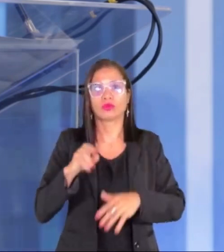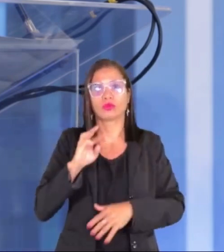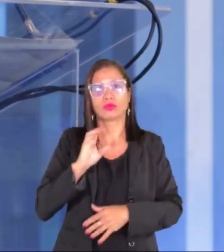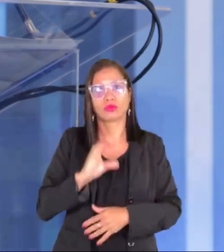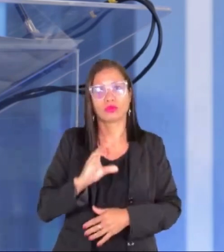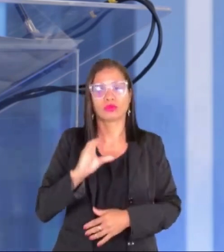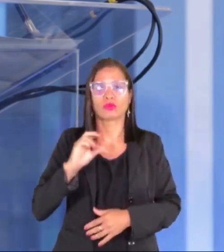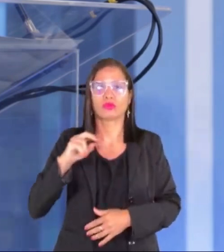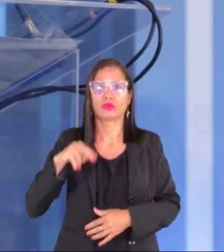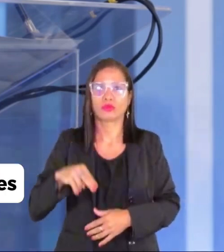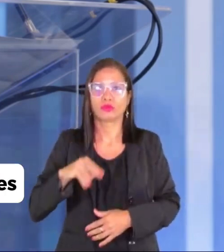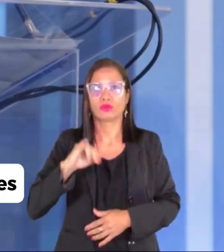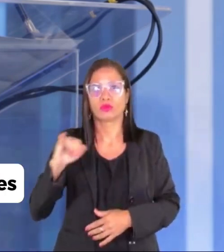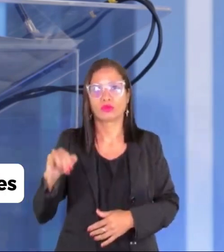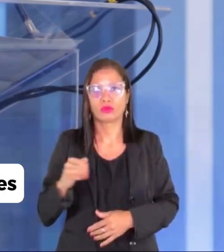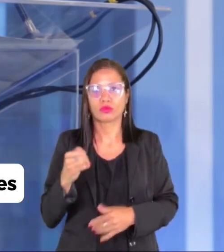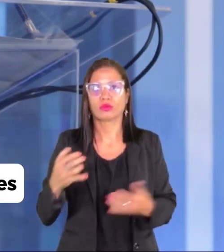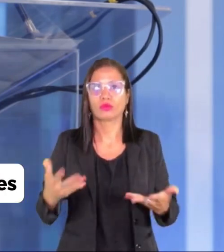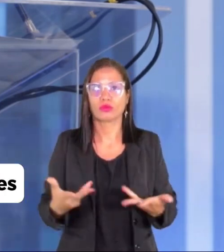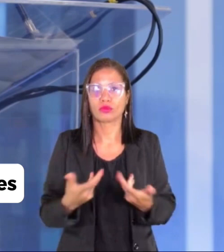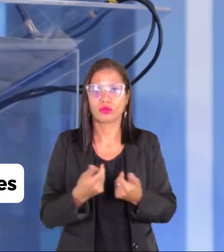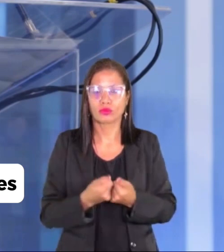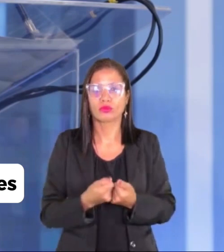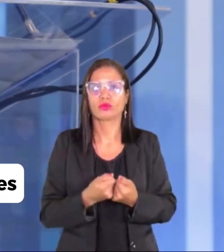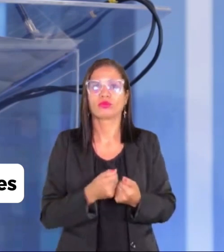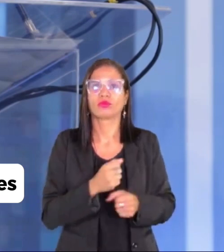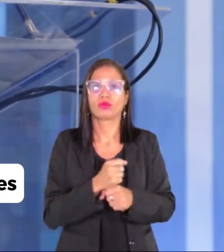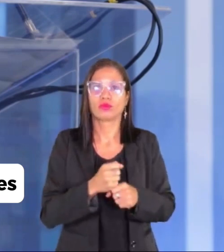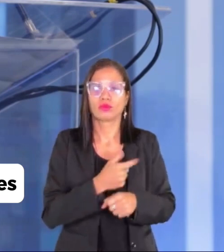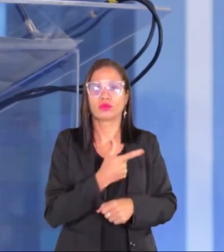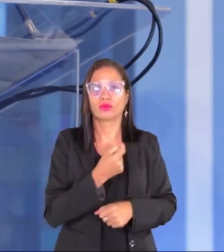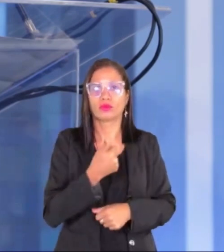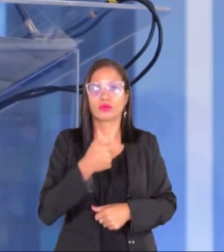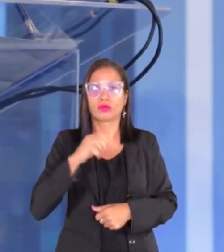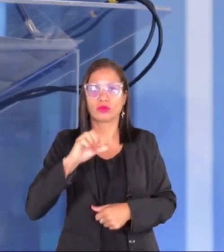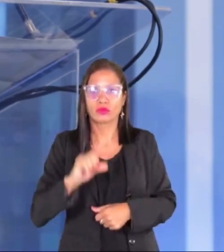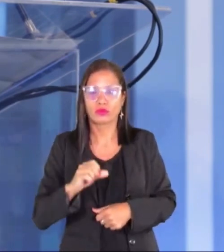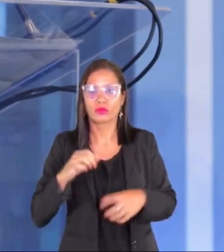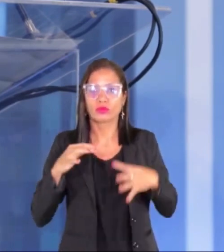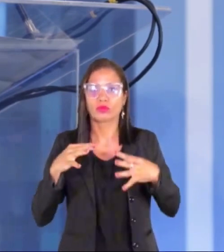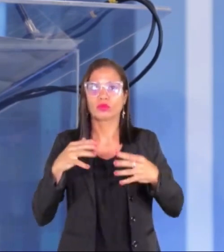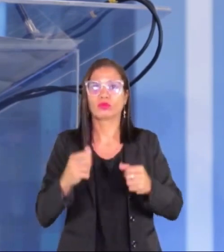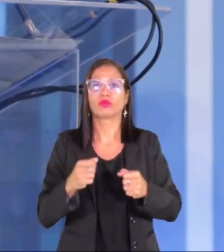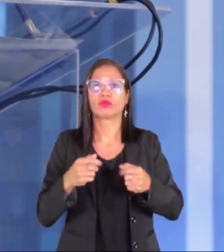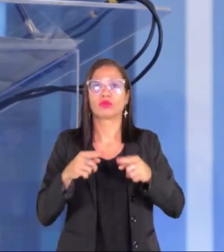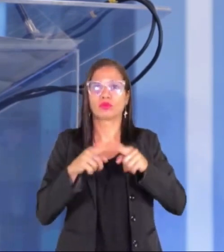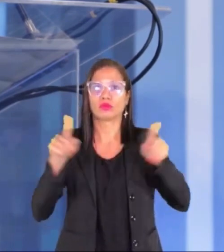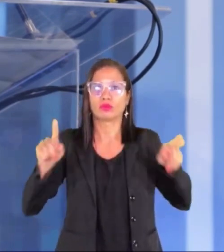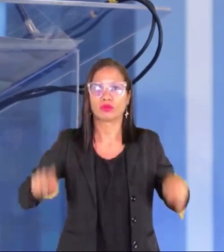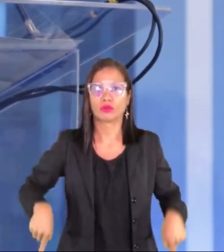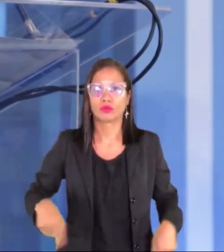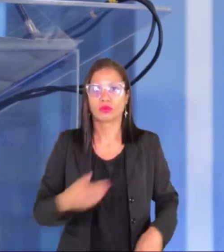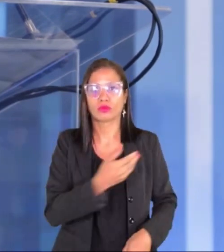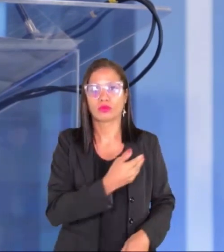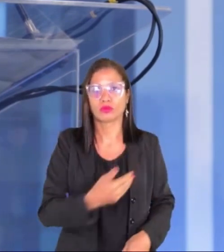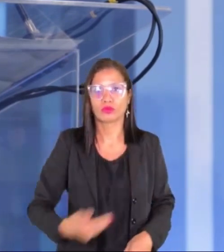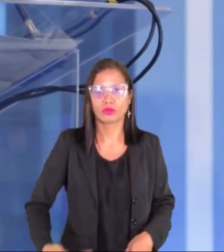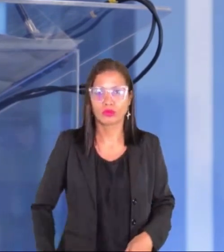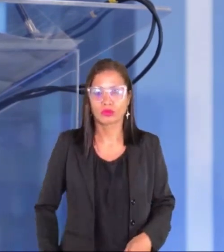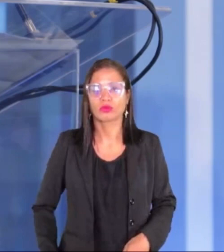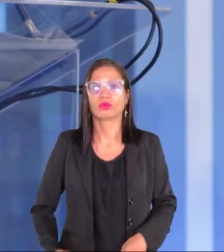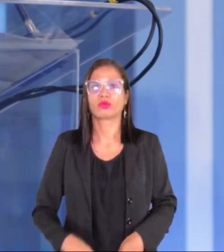2019, todos os gestores, magistrados e servidores enviaram desmedidos